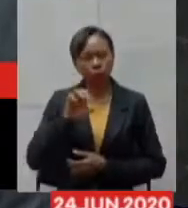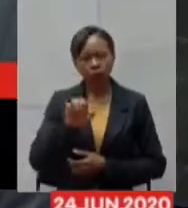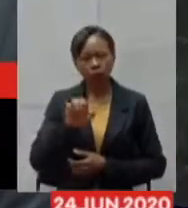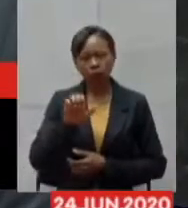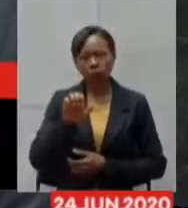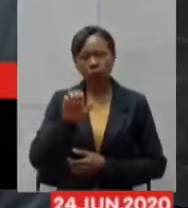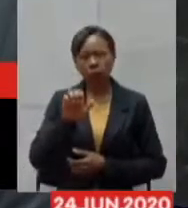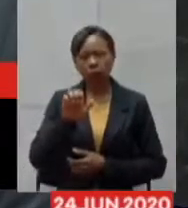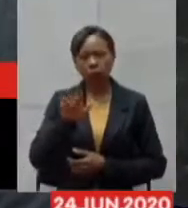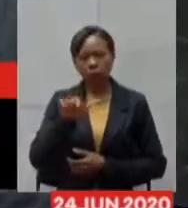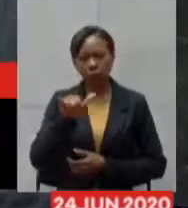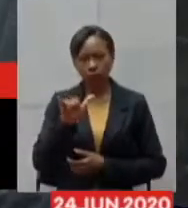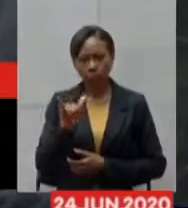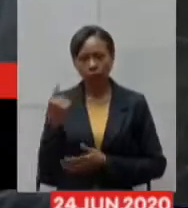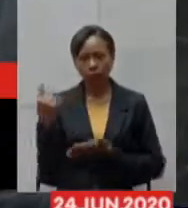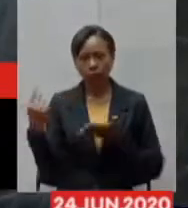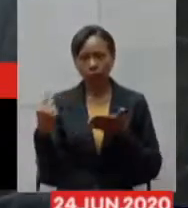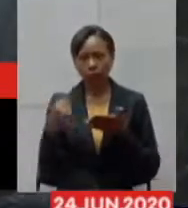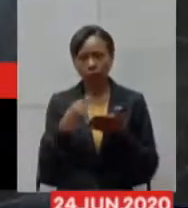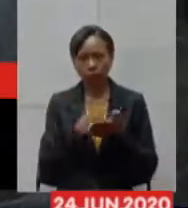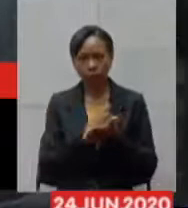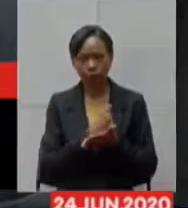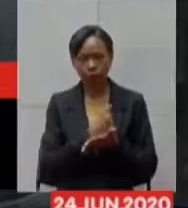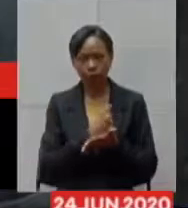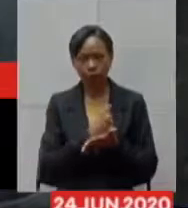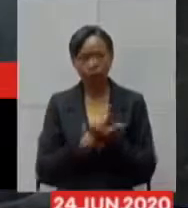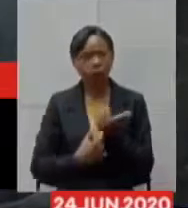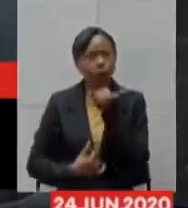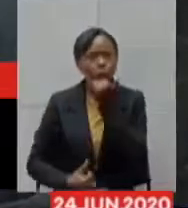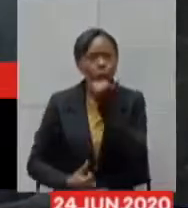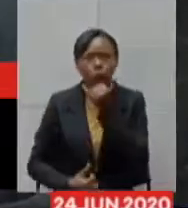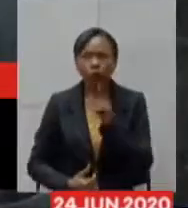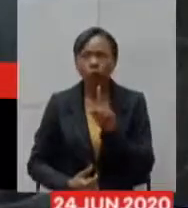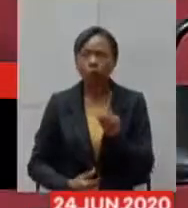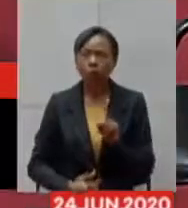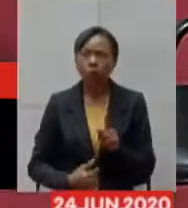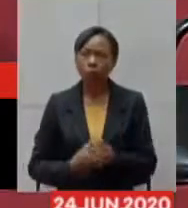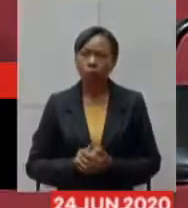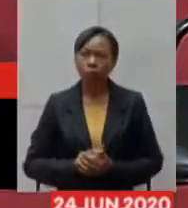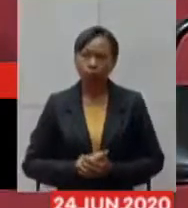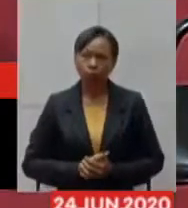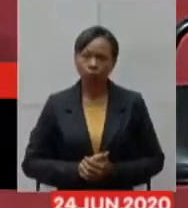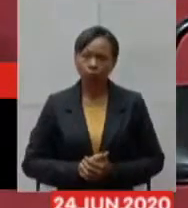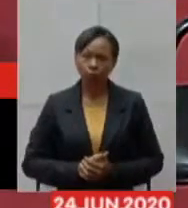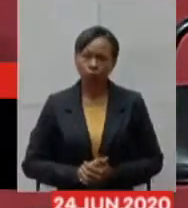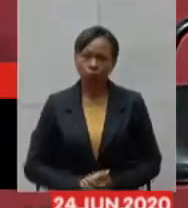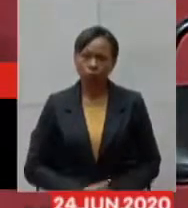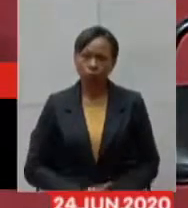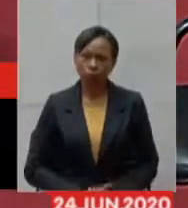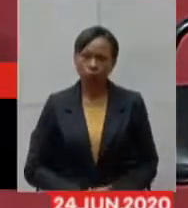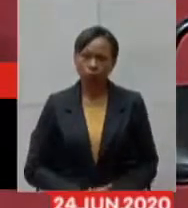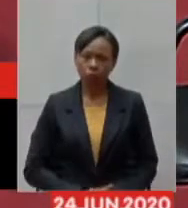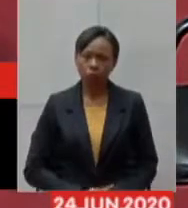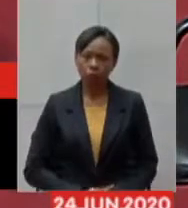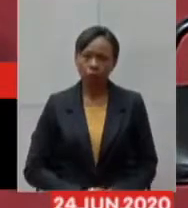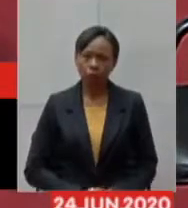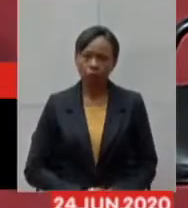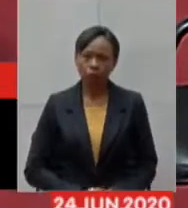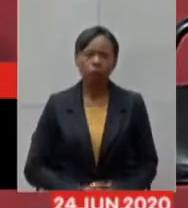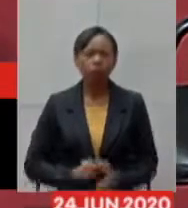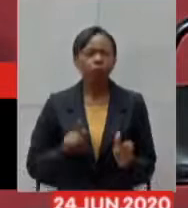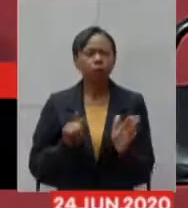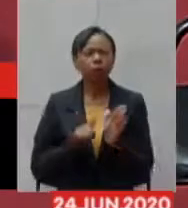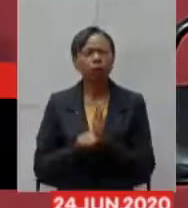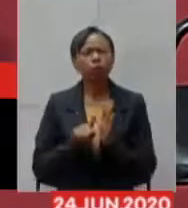Agarrade desculpe parece que o doutor Wilson fez um questionamento sobre as